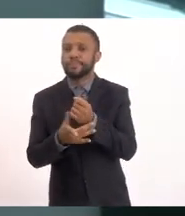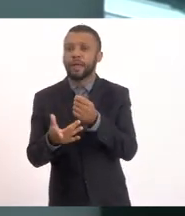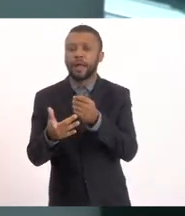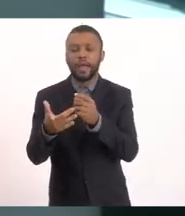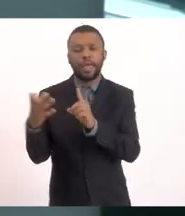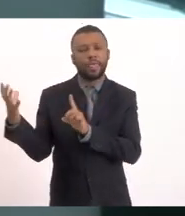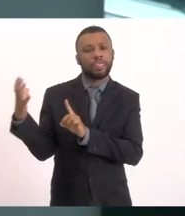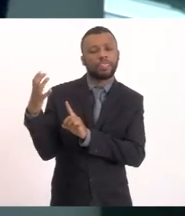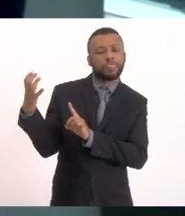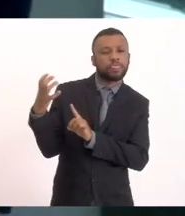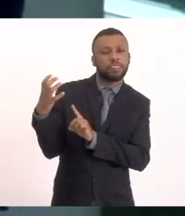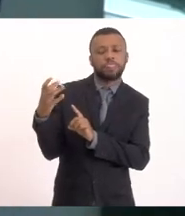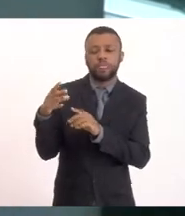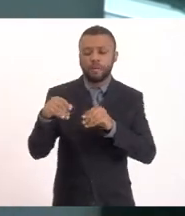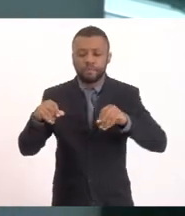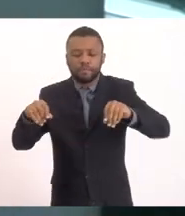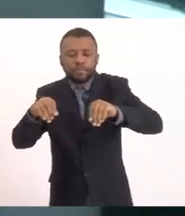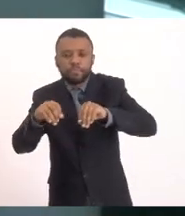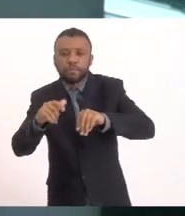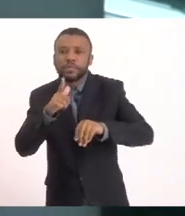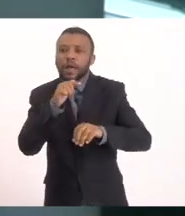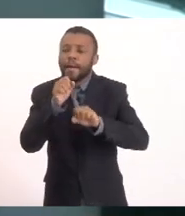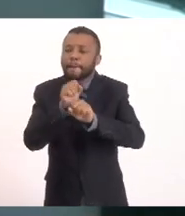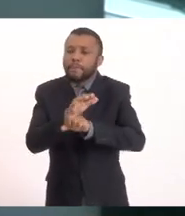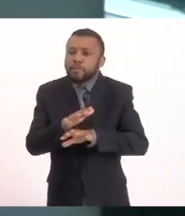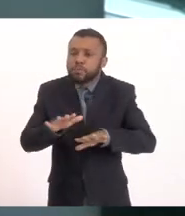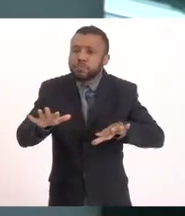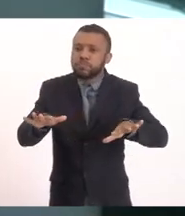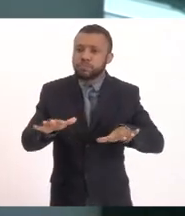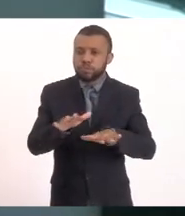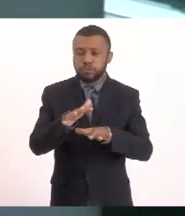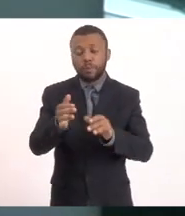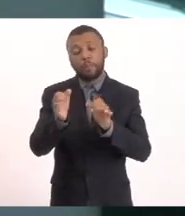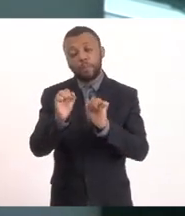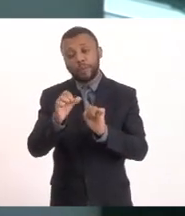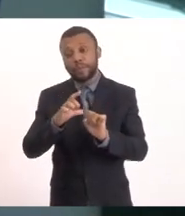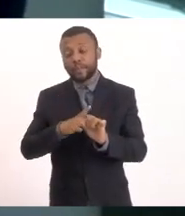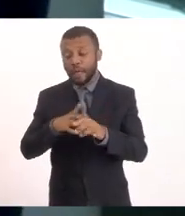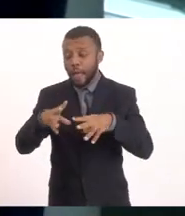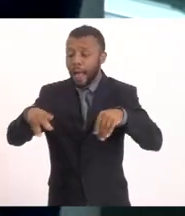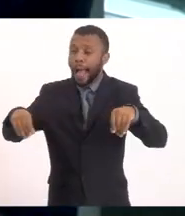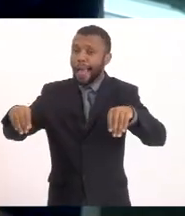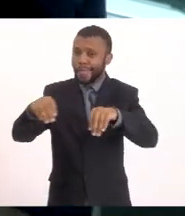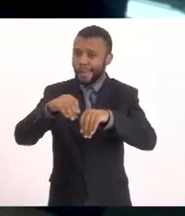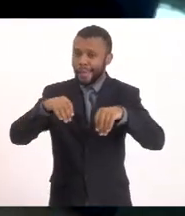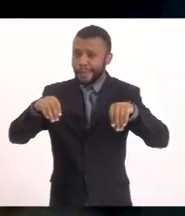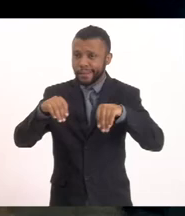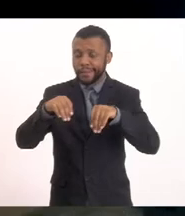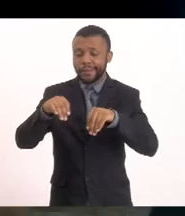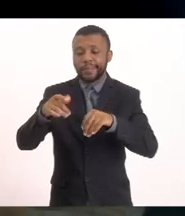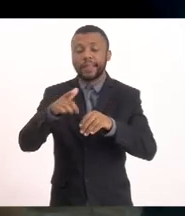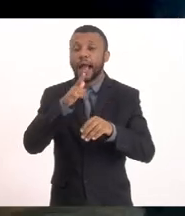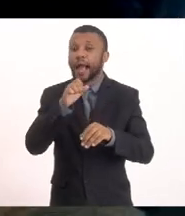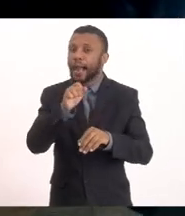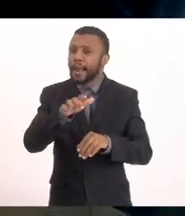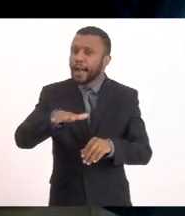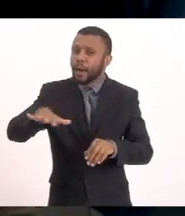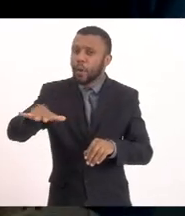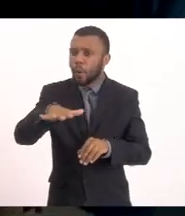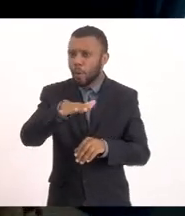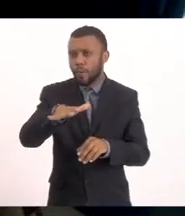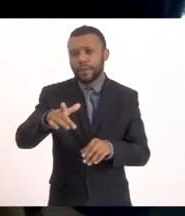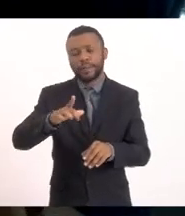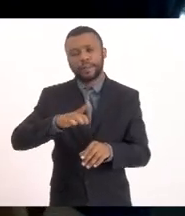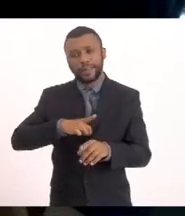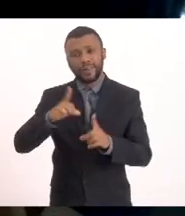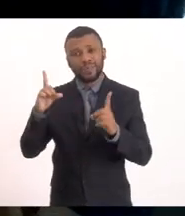de maré De onda Que causaria depósito de sedimentos aqui Na boca da barra Causando dificuldade